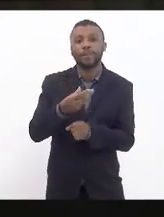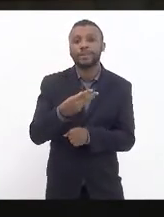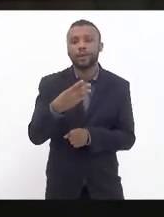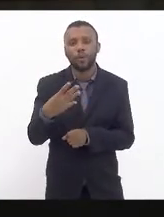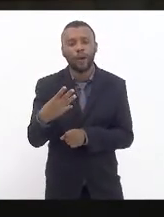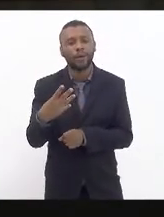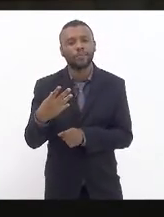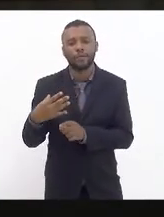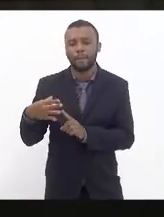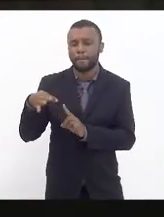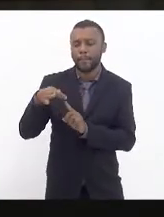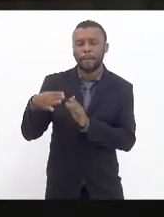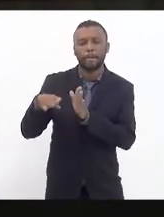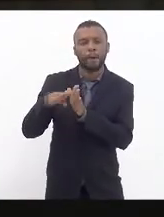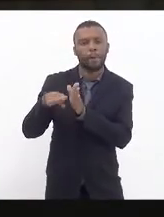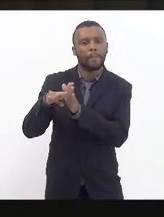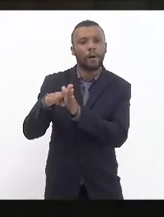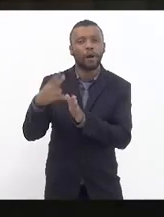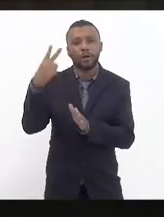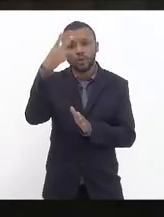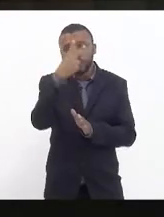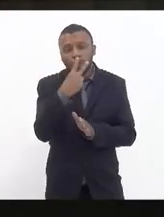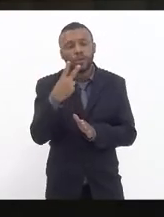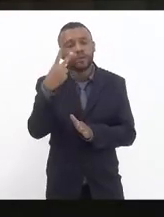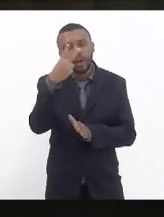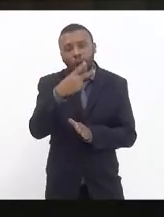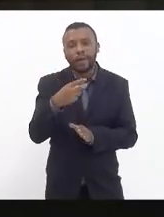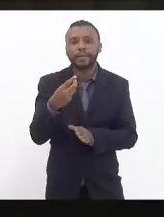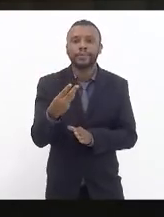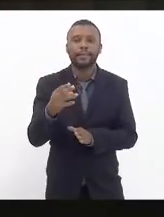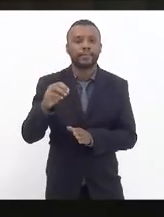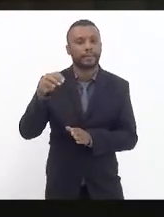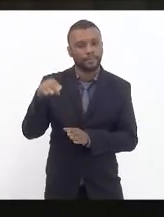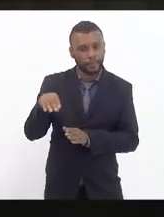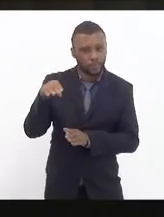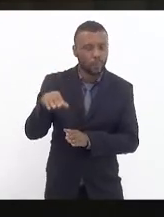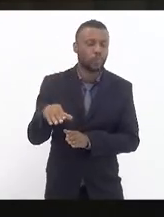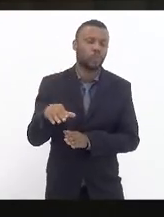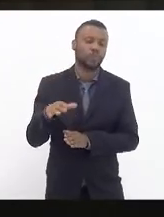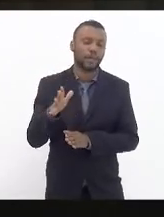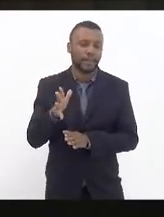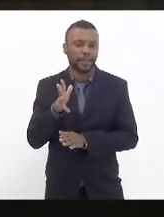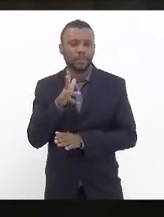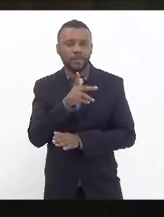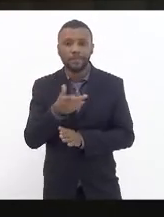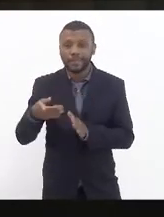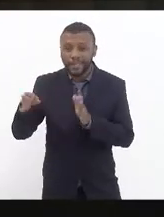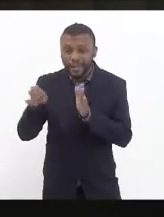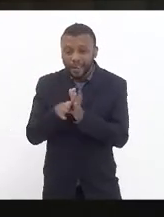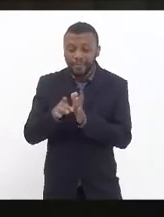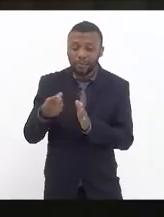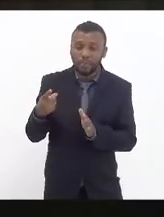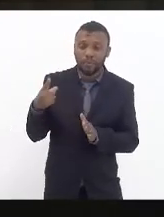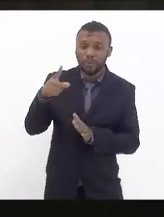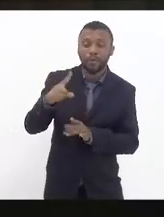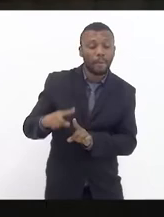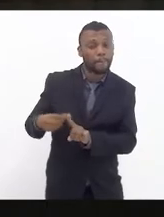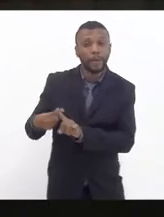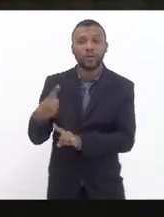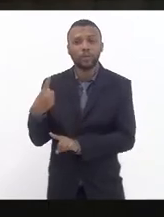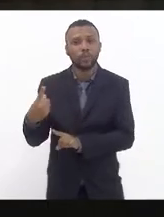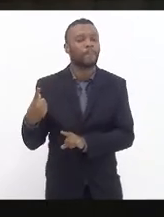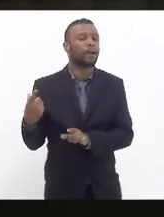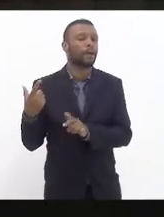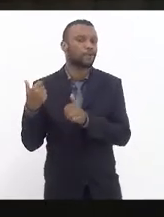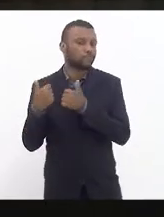e meia demorava uma hora e 15 agora demora 2 horas e meia e depois quando chega na central do Brasil ela pega a segunda condução seja